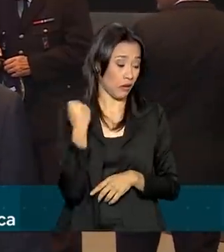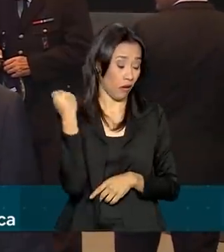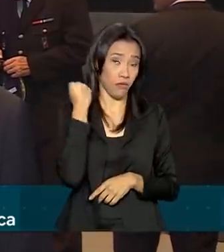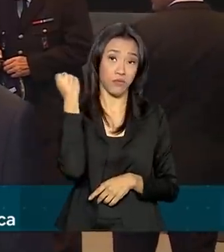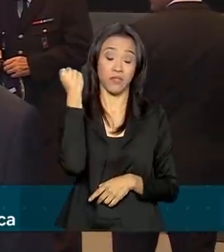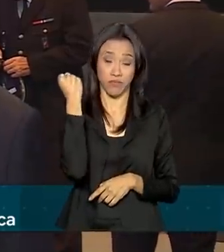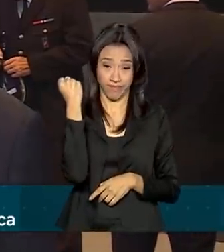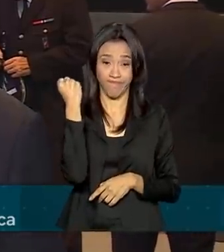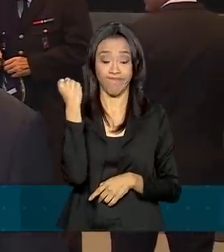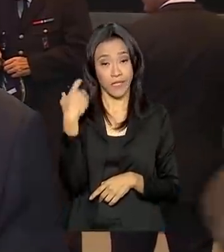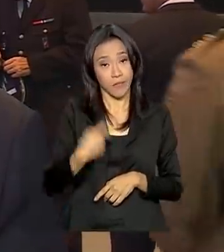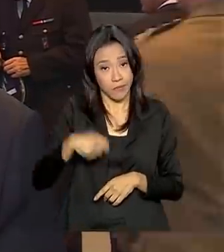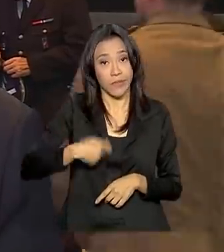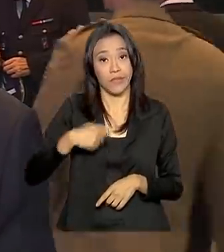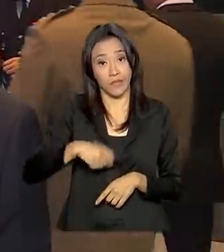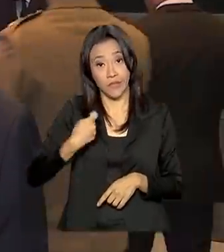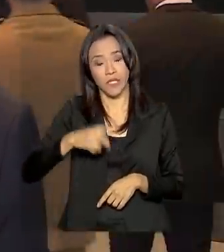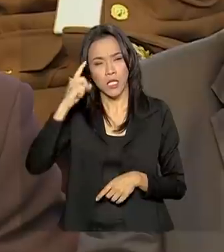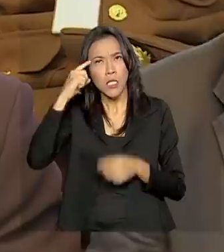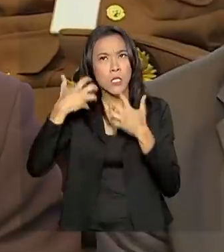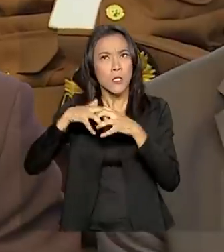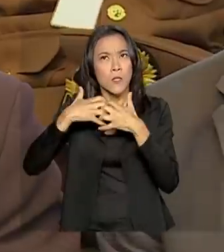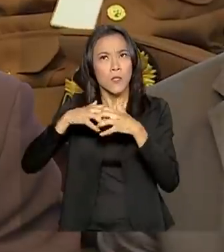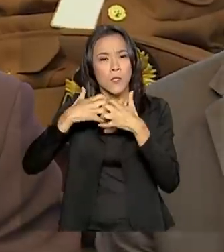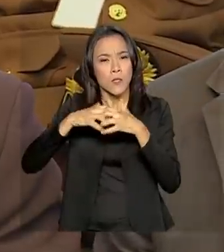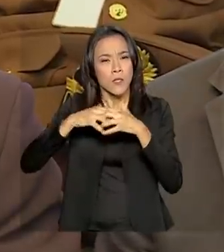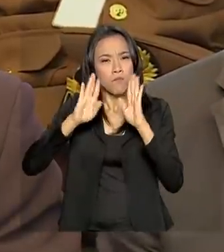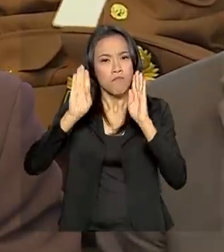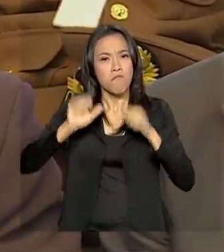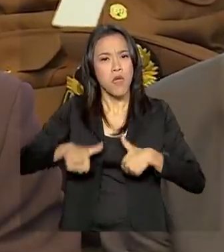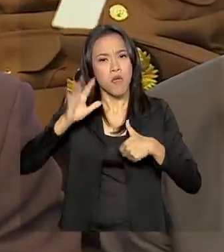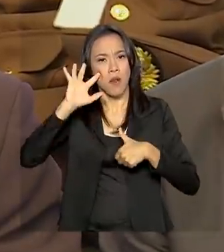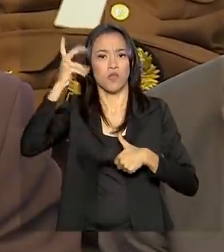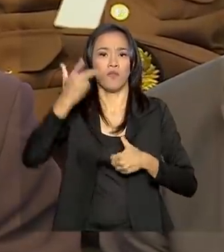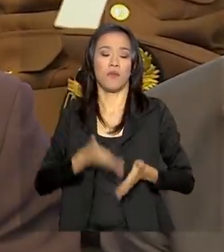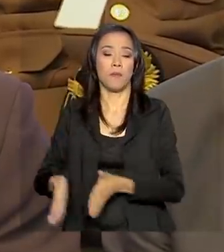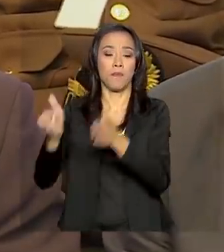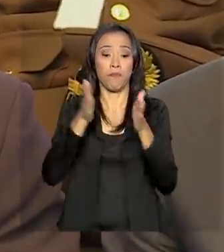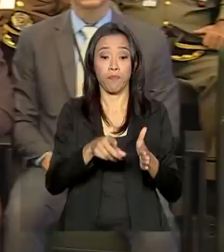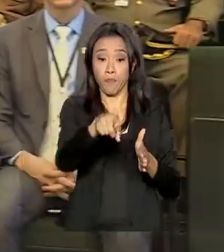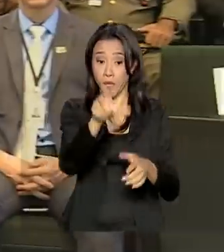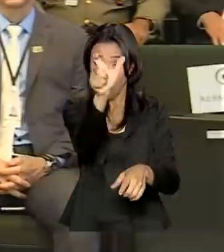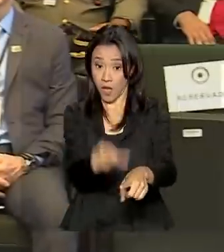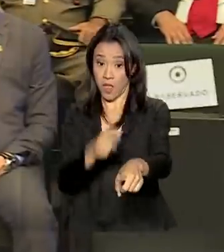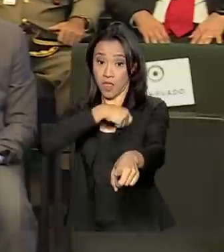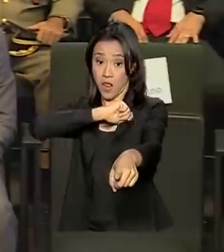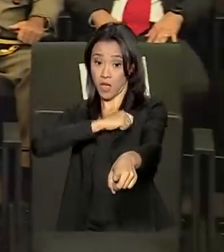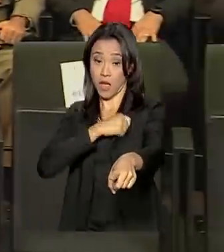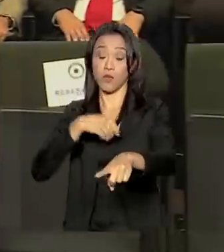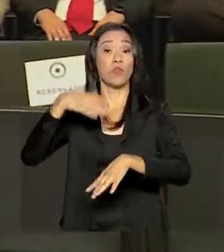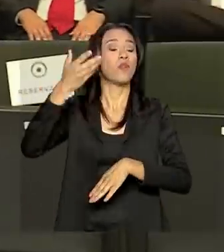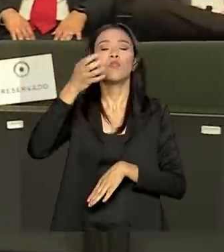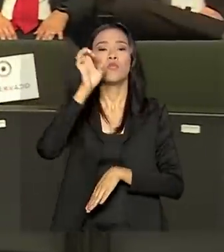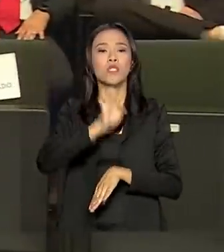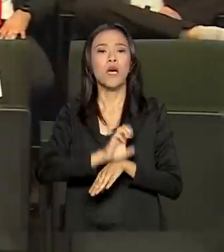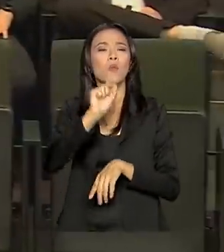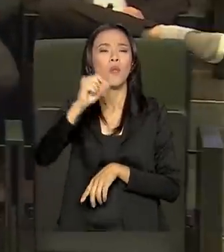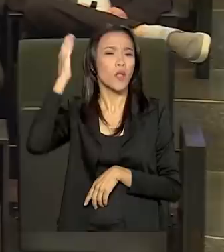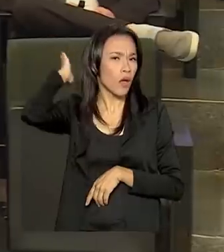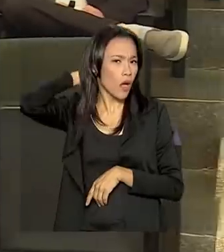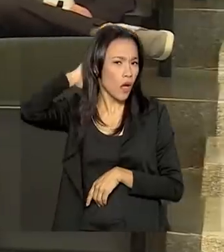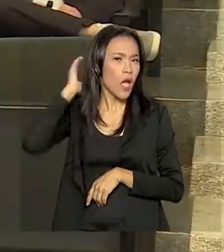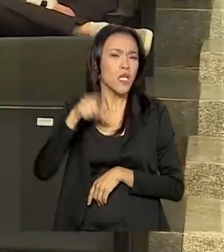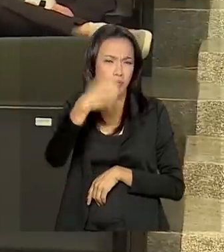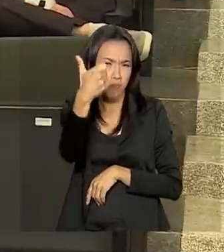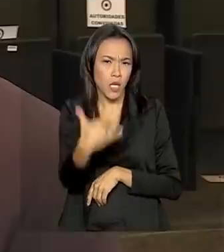então as soluções têm que ser soluções pensadas. O delegado de Polícia Civil do Estado do Pará citou algumas técnicas que serão